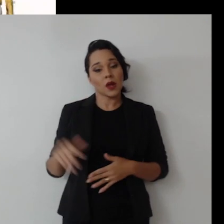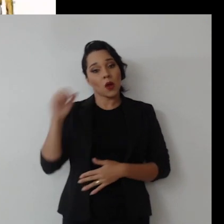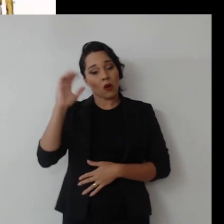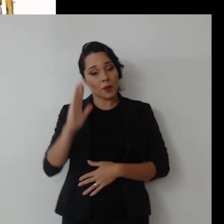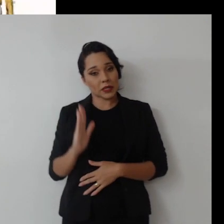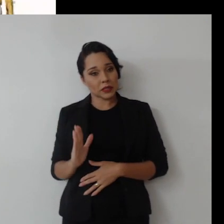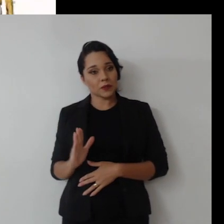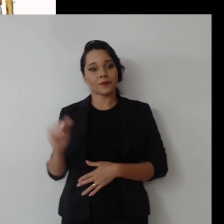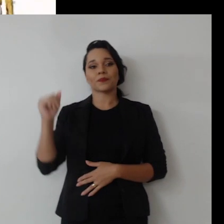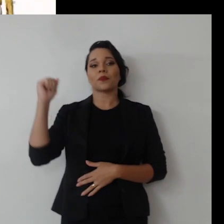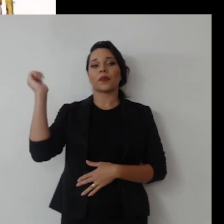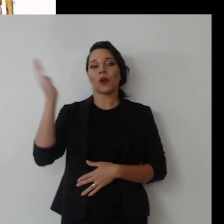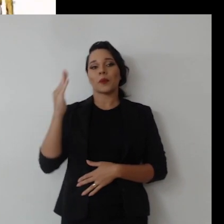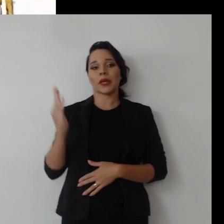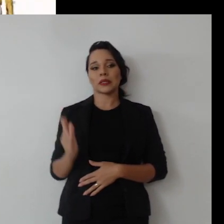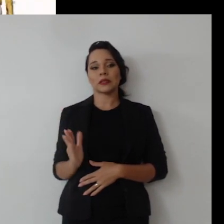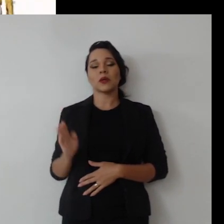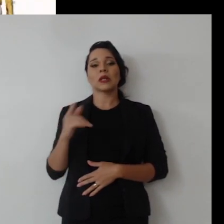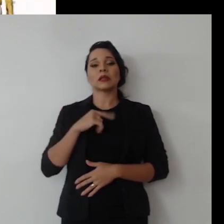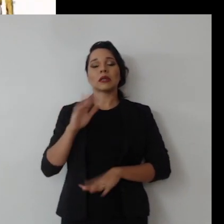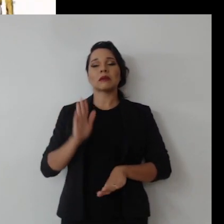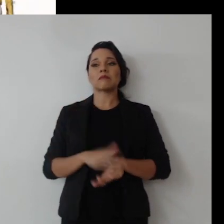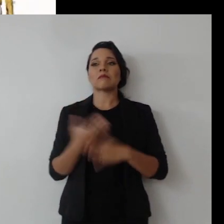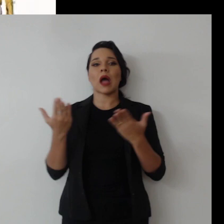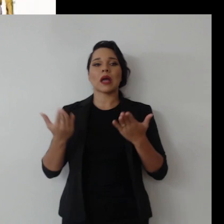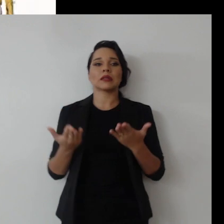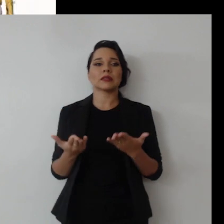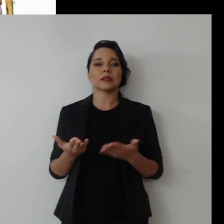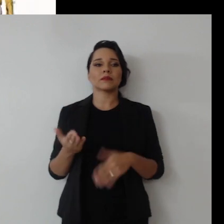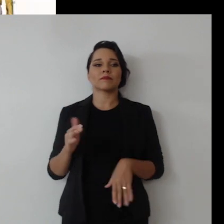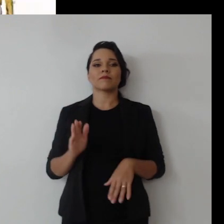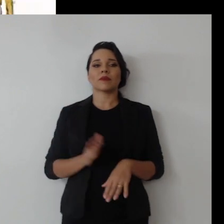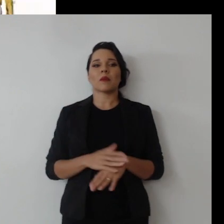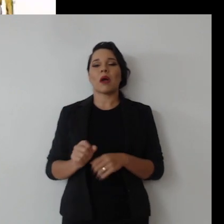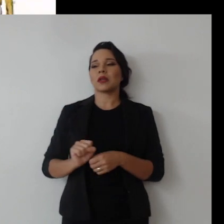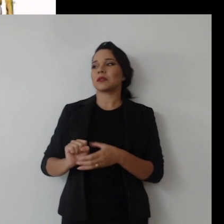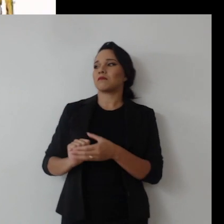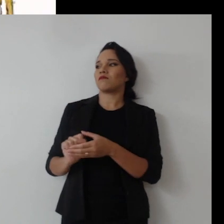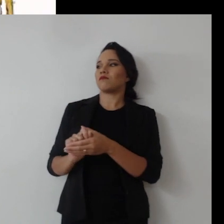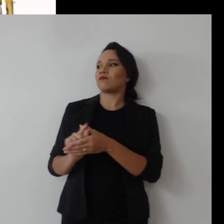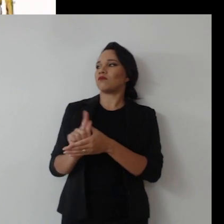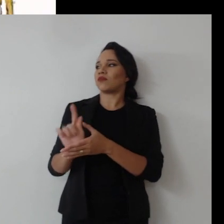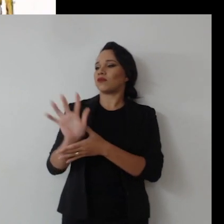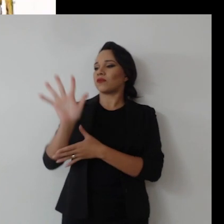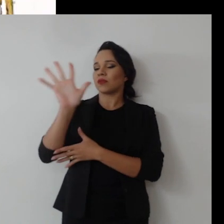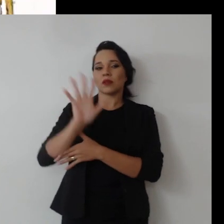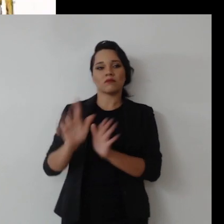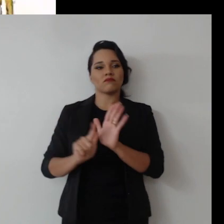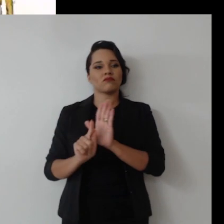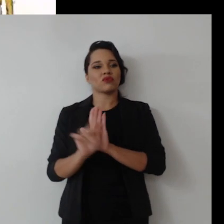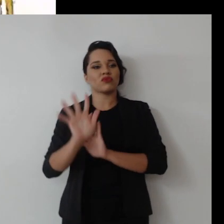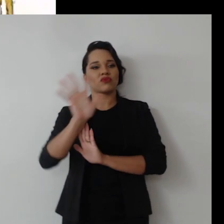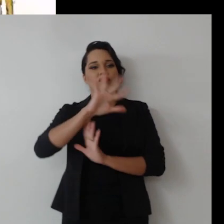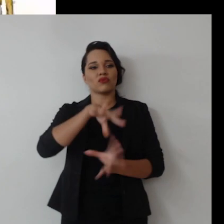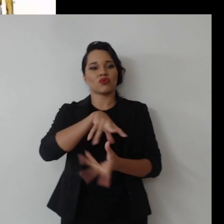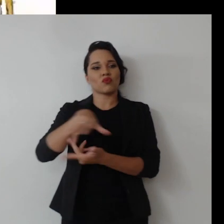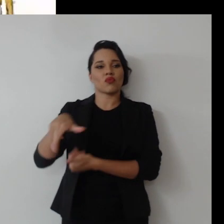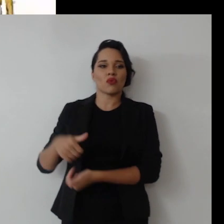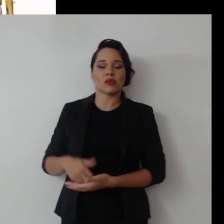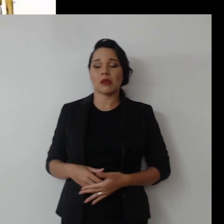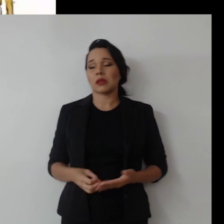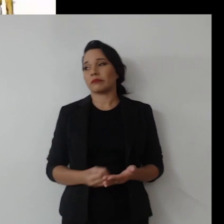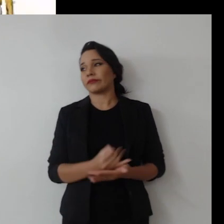o Brasil está entre os maiores emissores de gases do mundo, considerando que tem